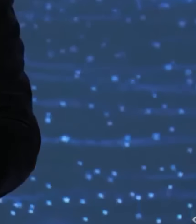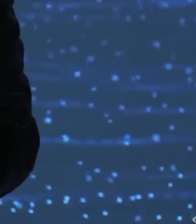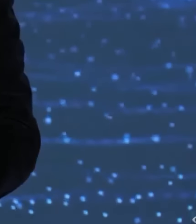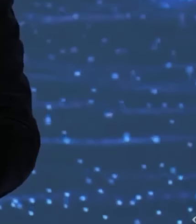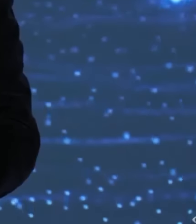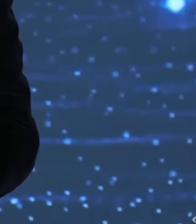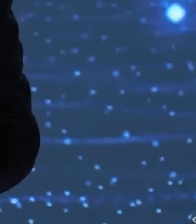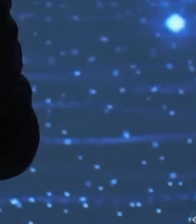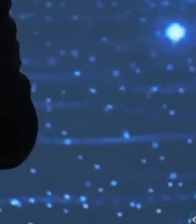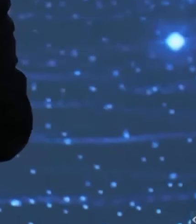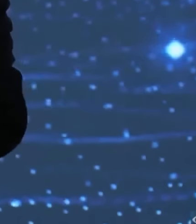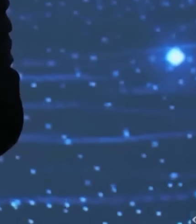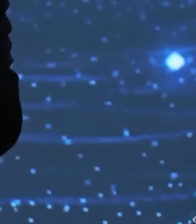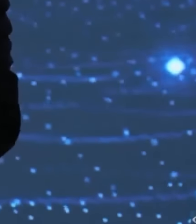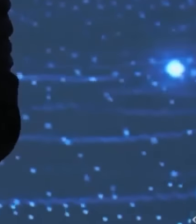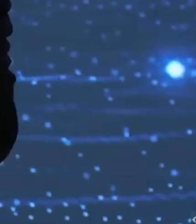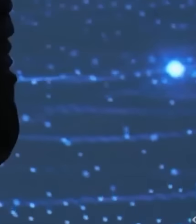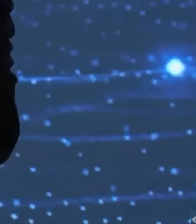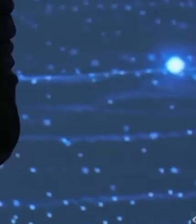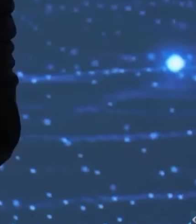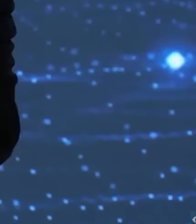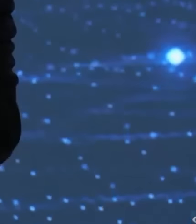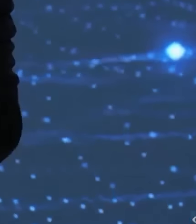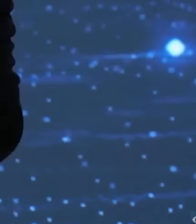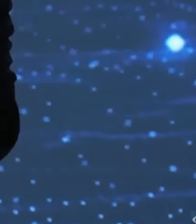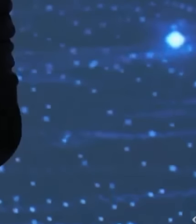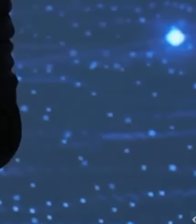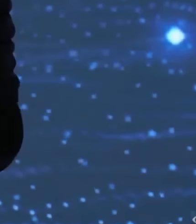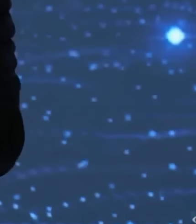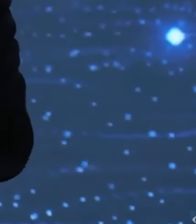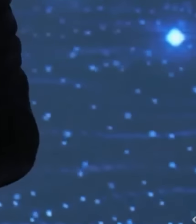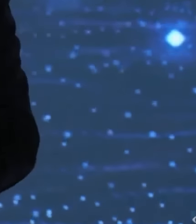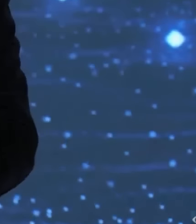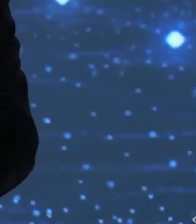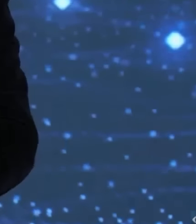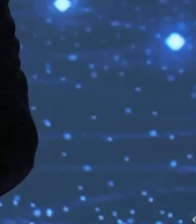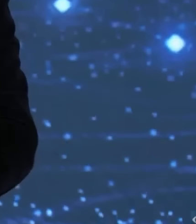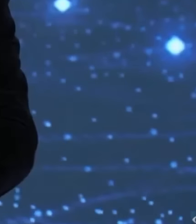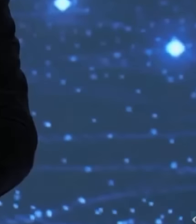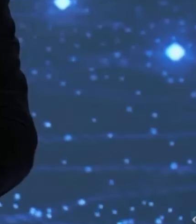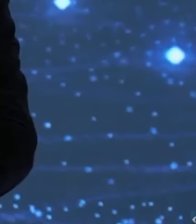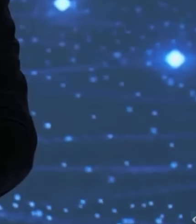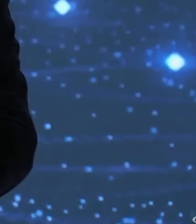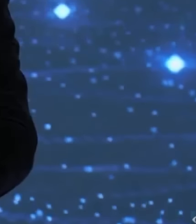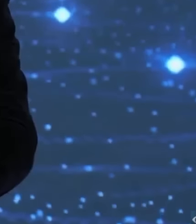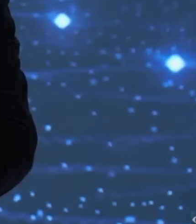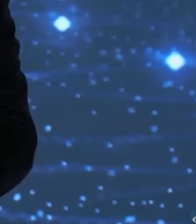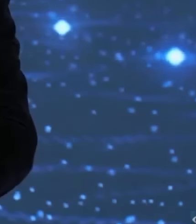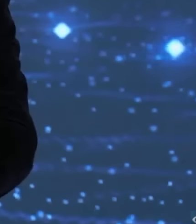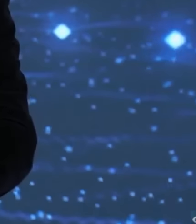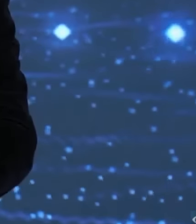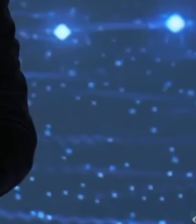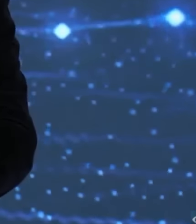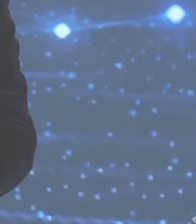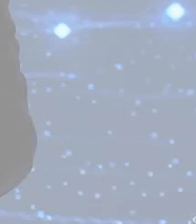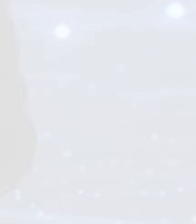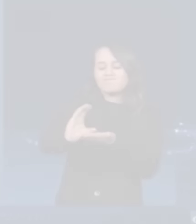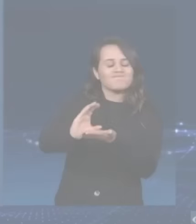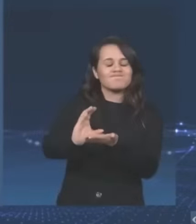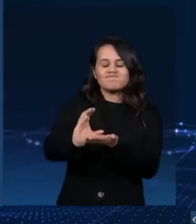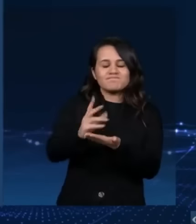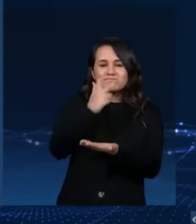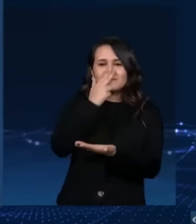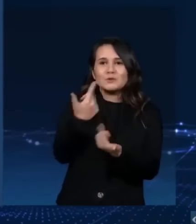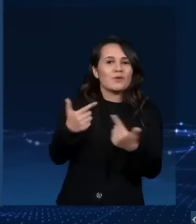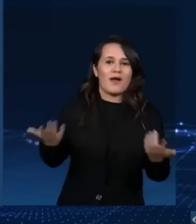por causa do crime organizado e infiltrado na Cracolândia. Não é só a Cracolândia, São Paulo está destruída.